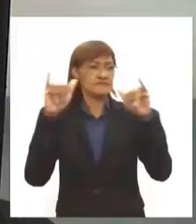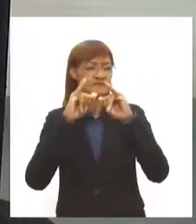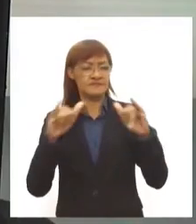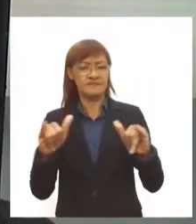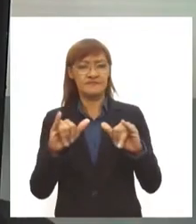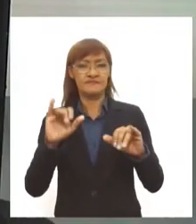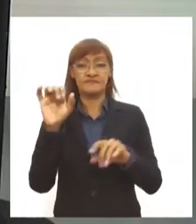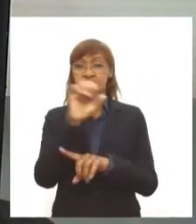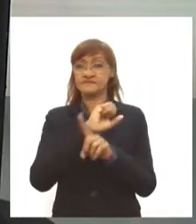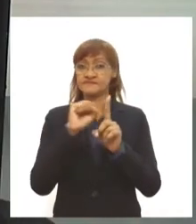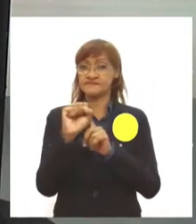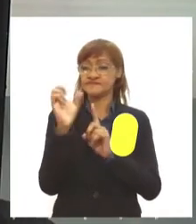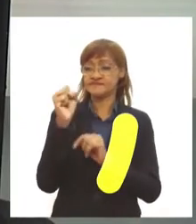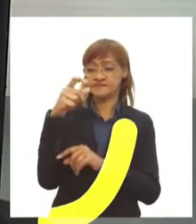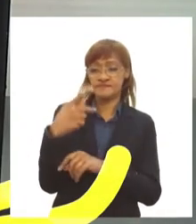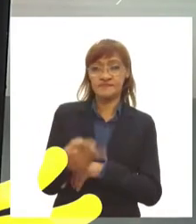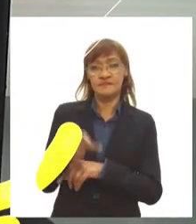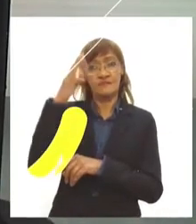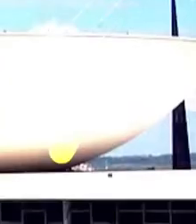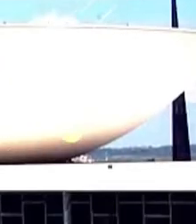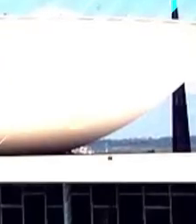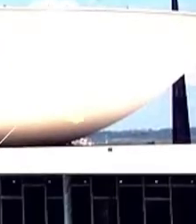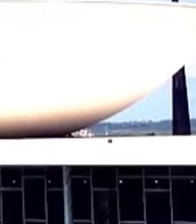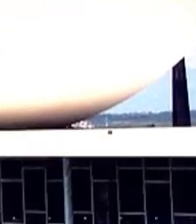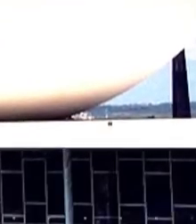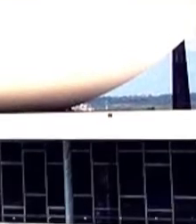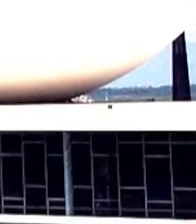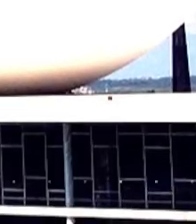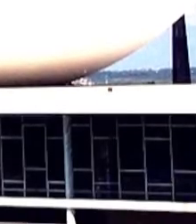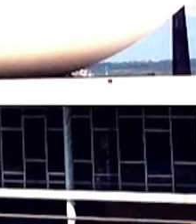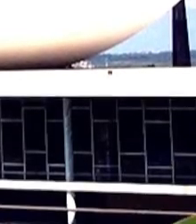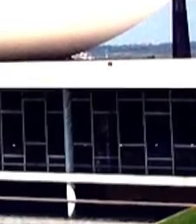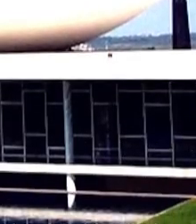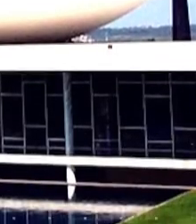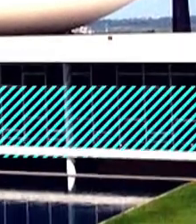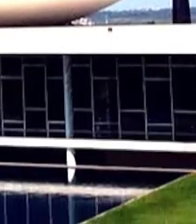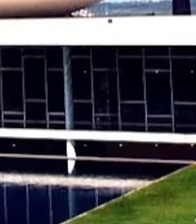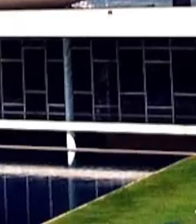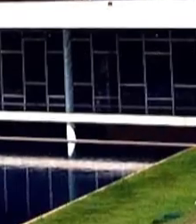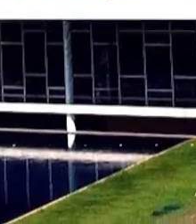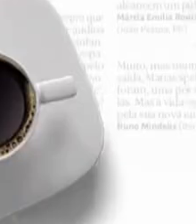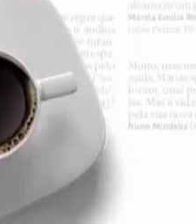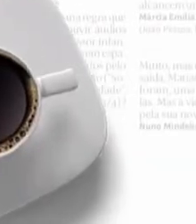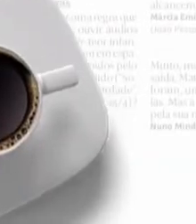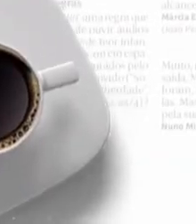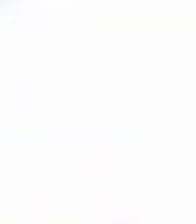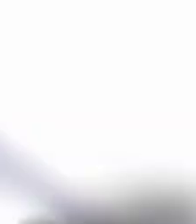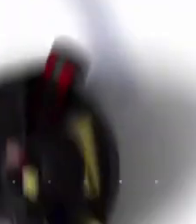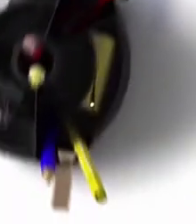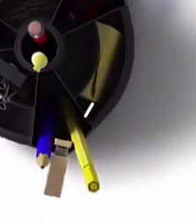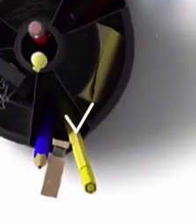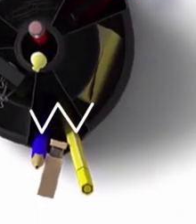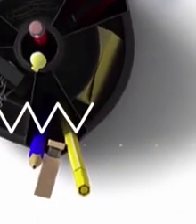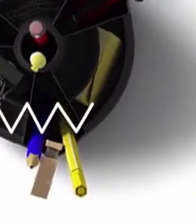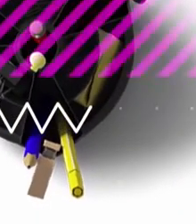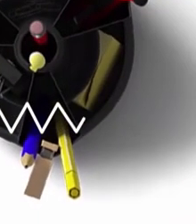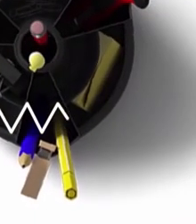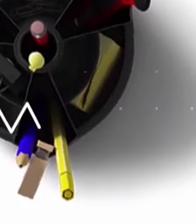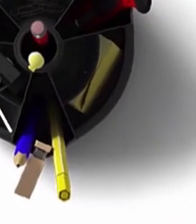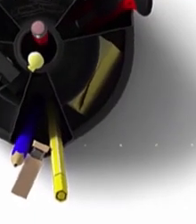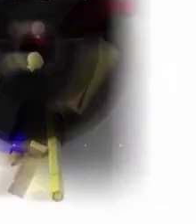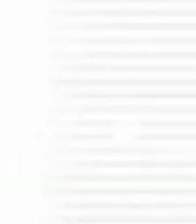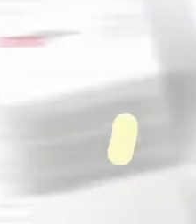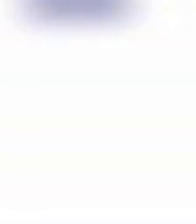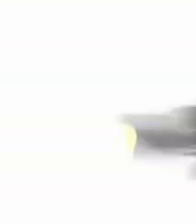pauta. Clécia Carla leva até você as notícias de Brasília, às 9h30 da manhã. À tarde, às 2h30,